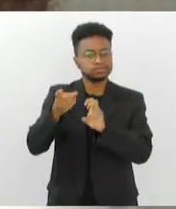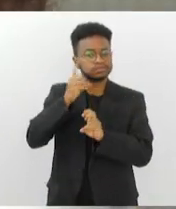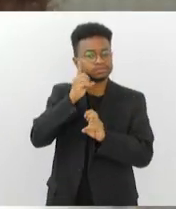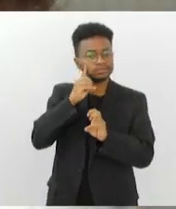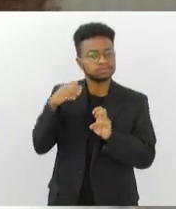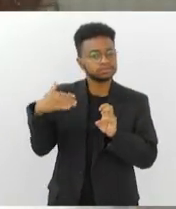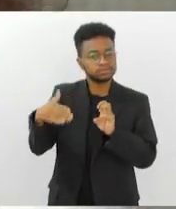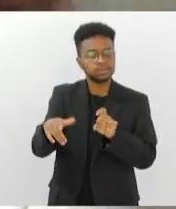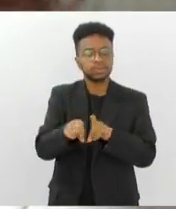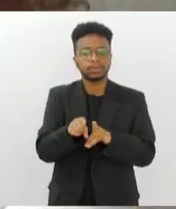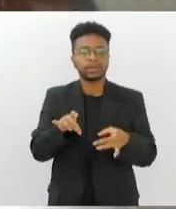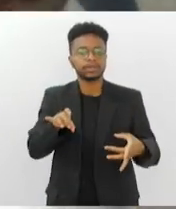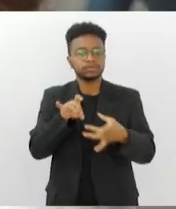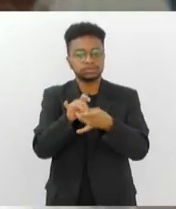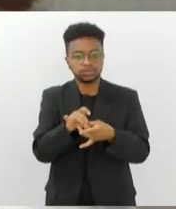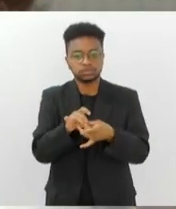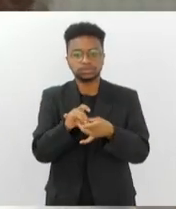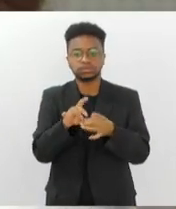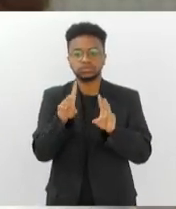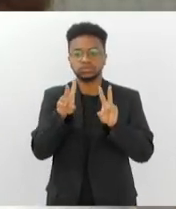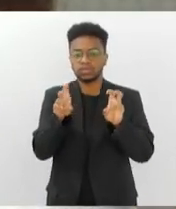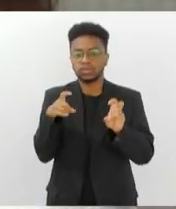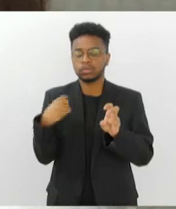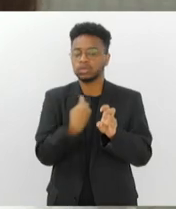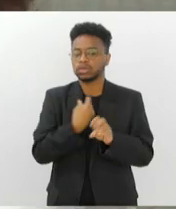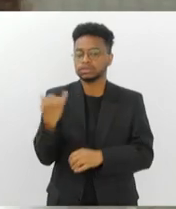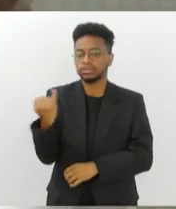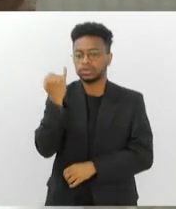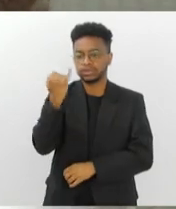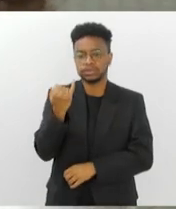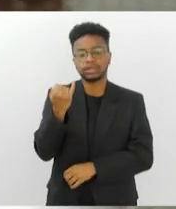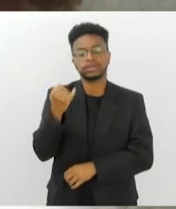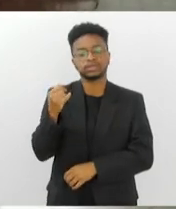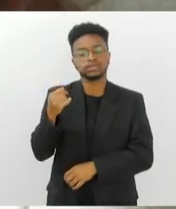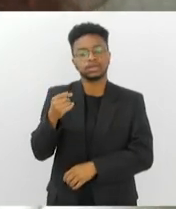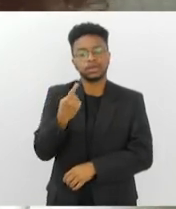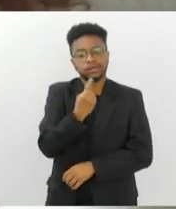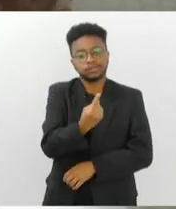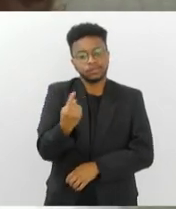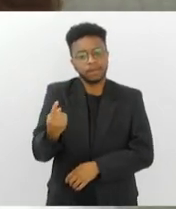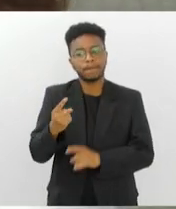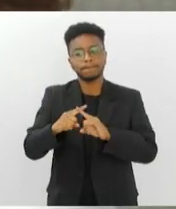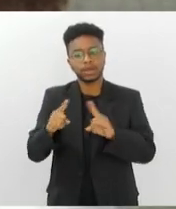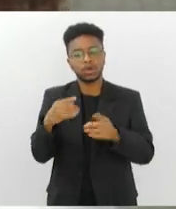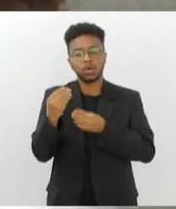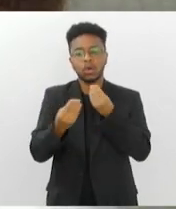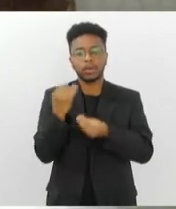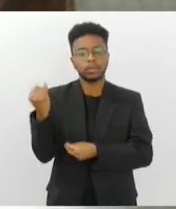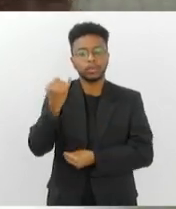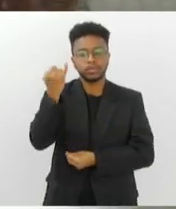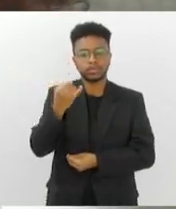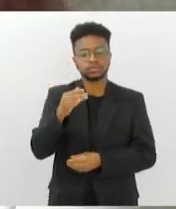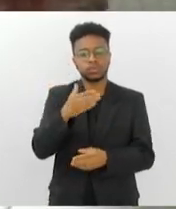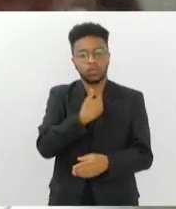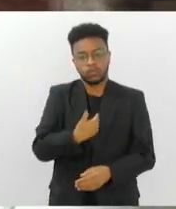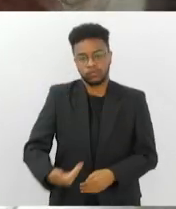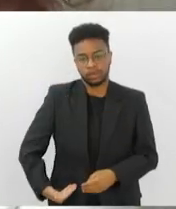conectando sobre, sim, a nossa importância individual, mas a importância também a nível governamental, nível